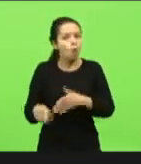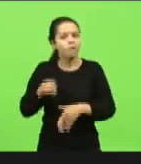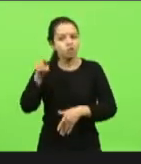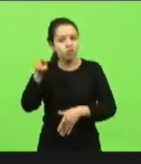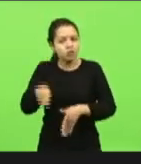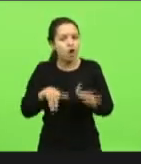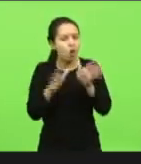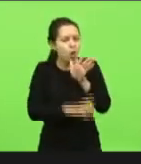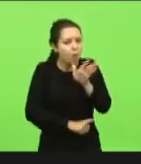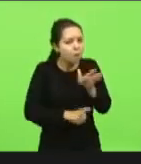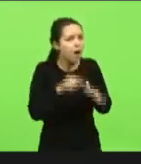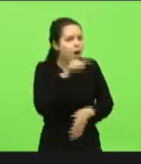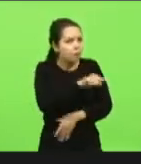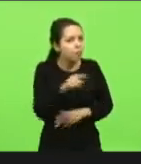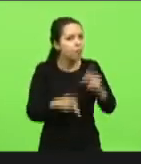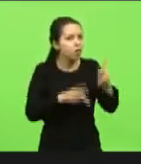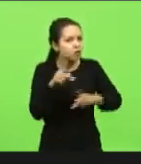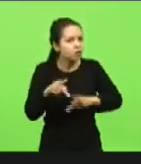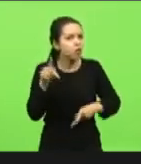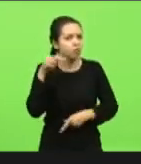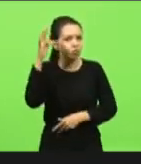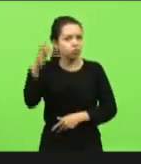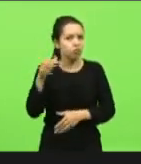povo não vai se reeleger